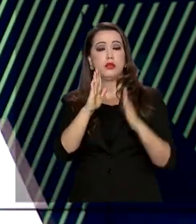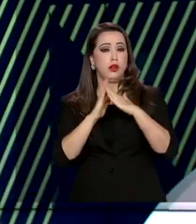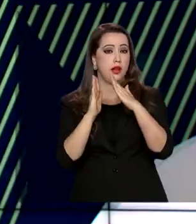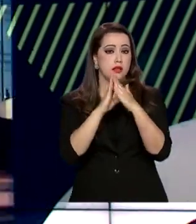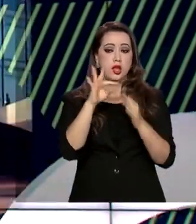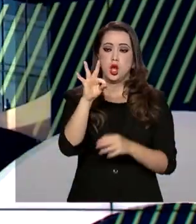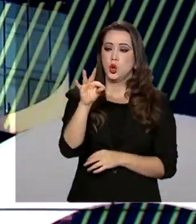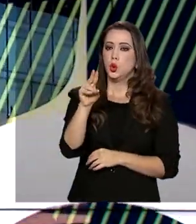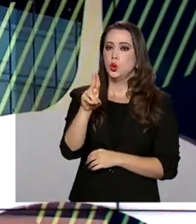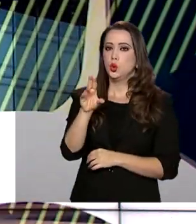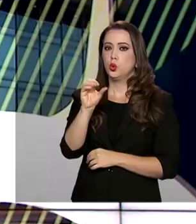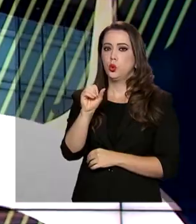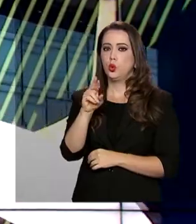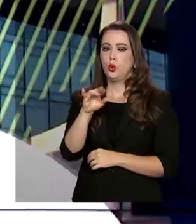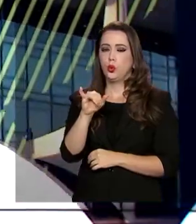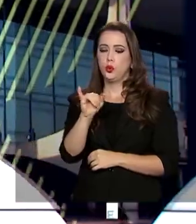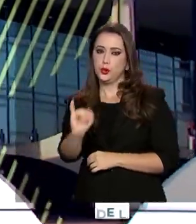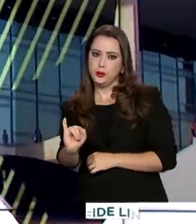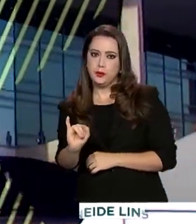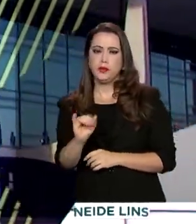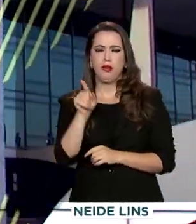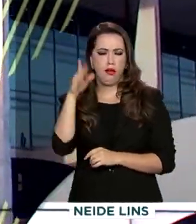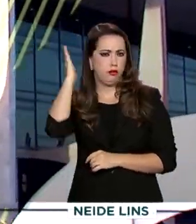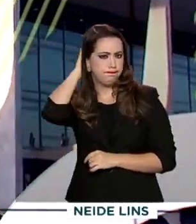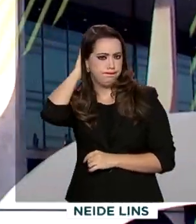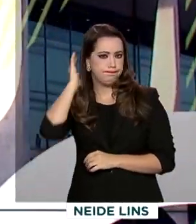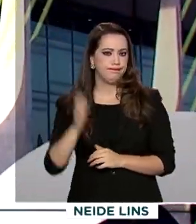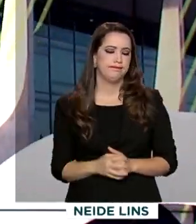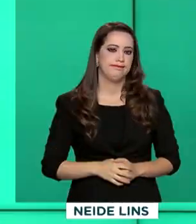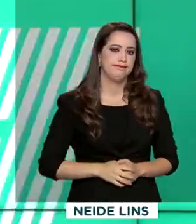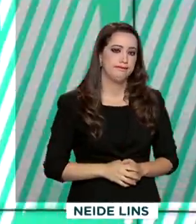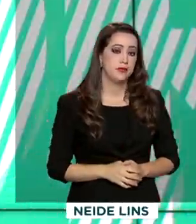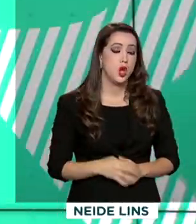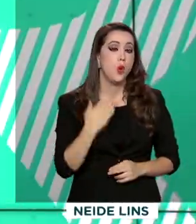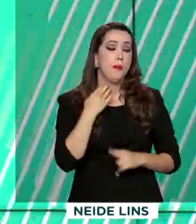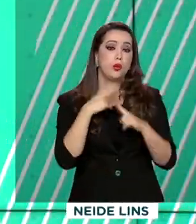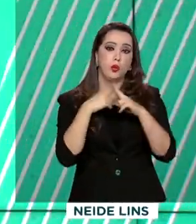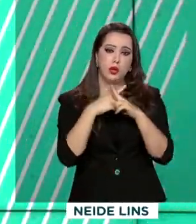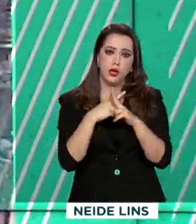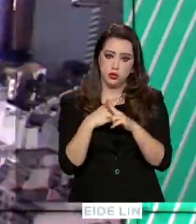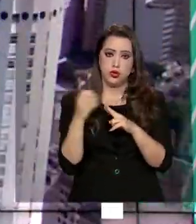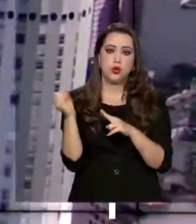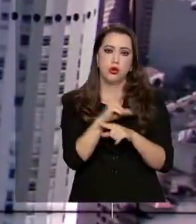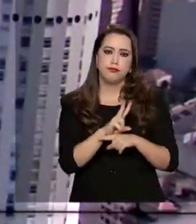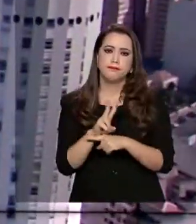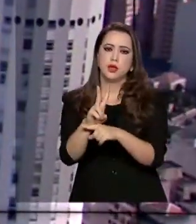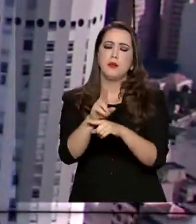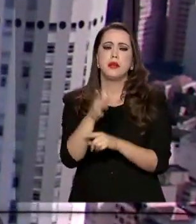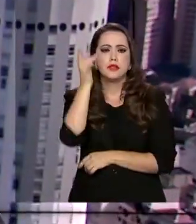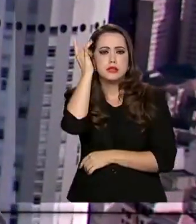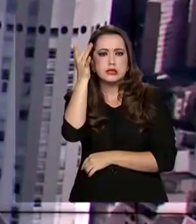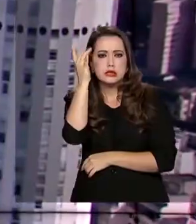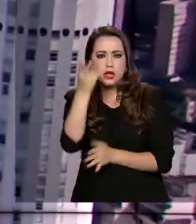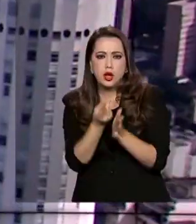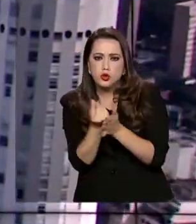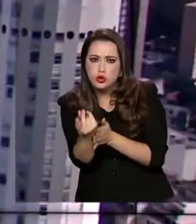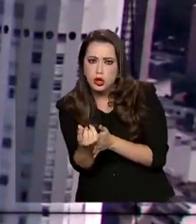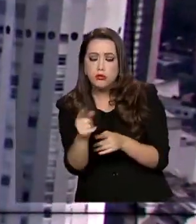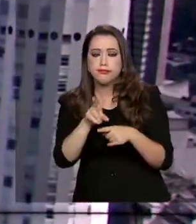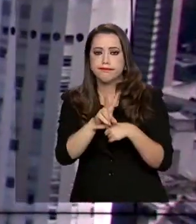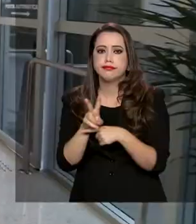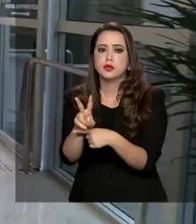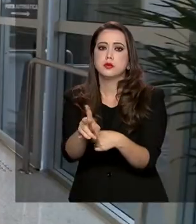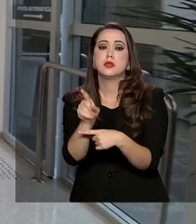A Caixa começou a operar novas linhas de crédito para facilitar o acesso ao capital de giro para empresas de pequeno e médio